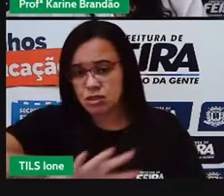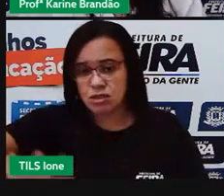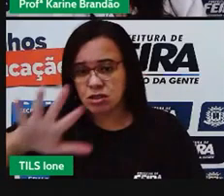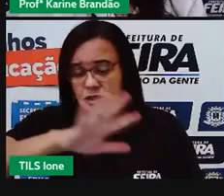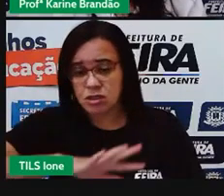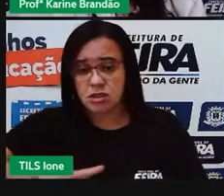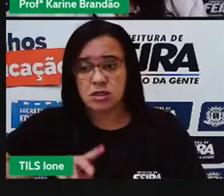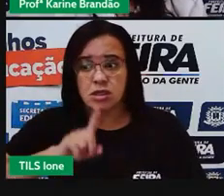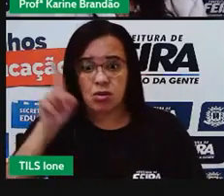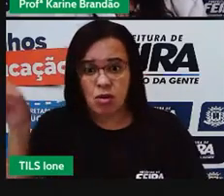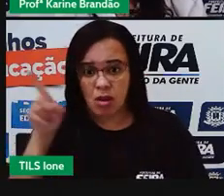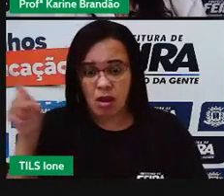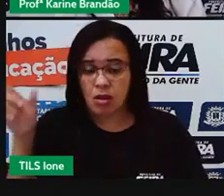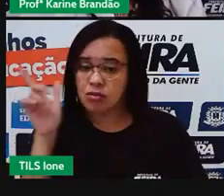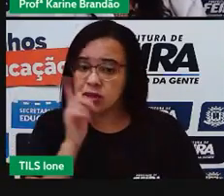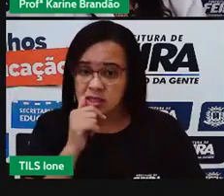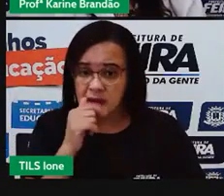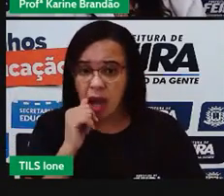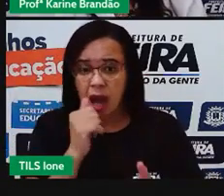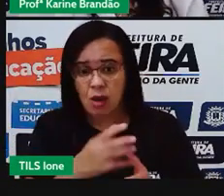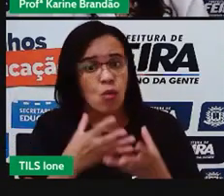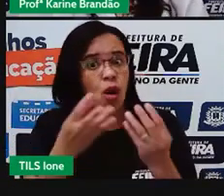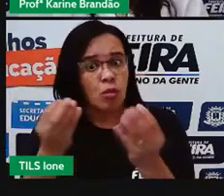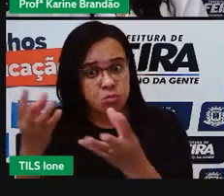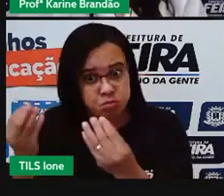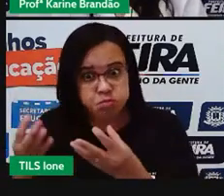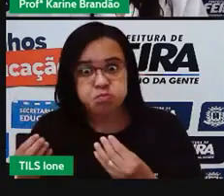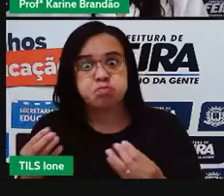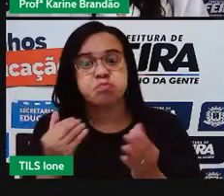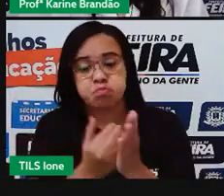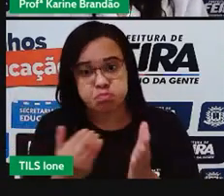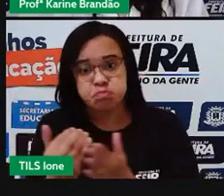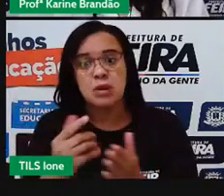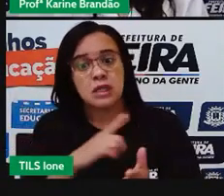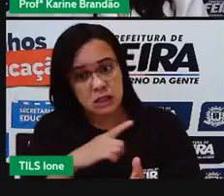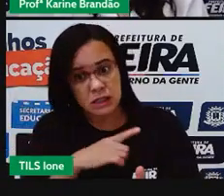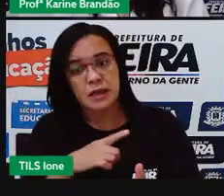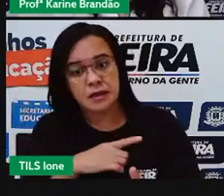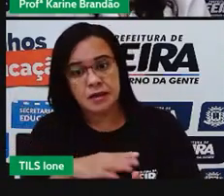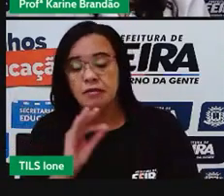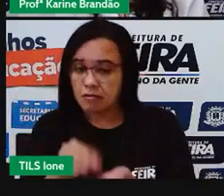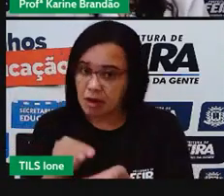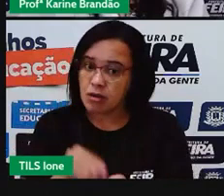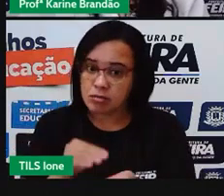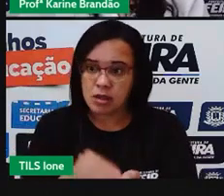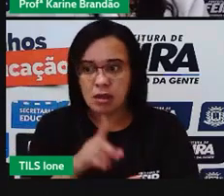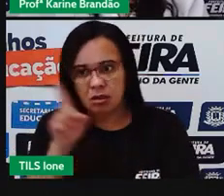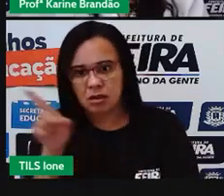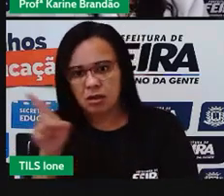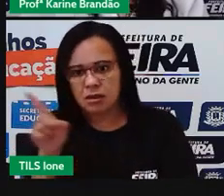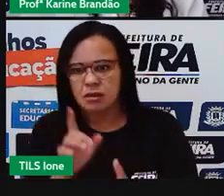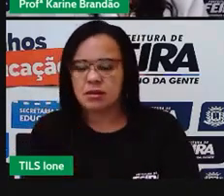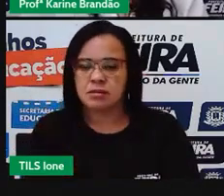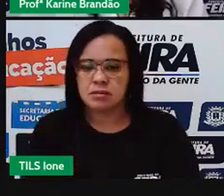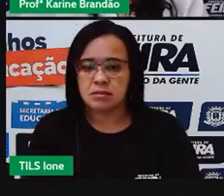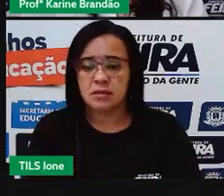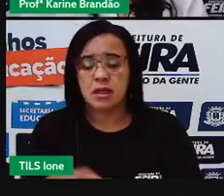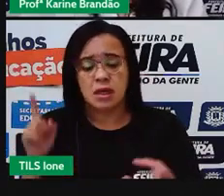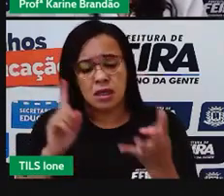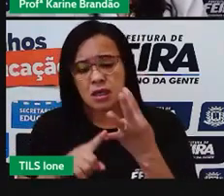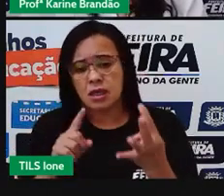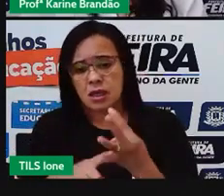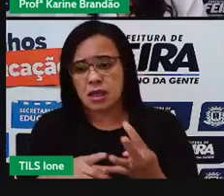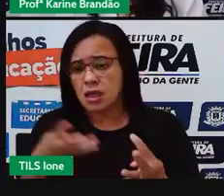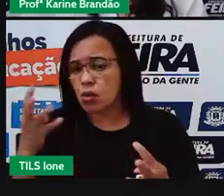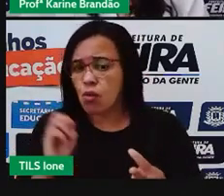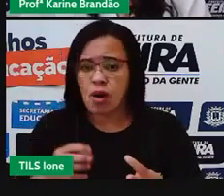a água é mais abundante, vamos pensar assim. E aí vem esse último estudo trazendo que 40% da nossa água